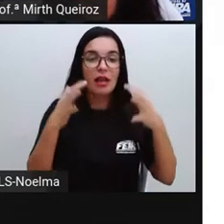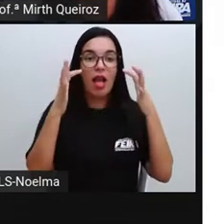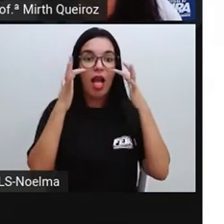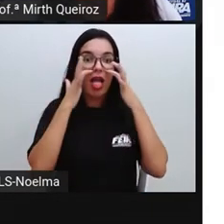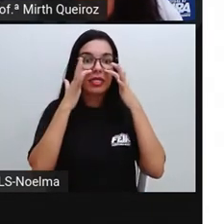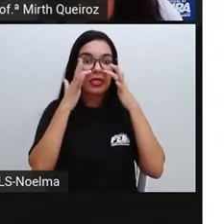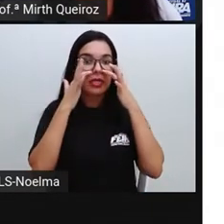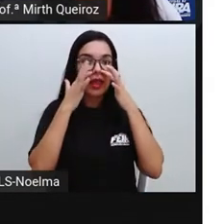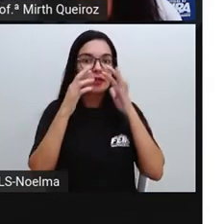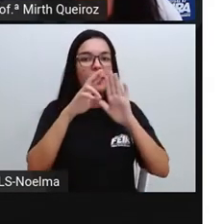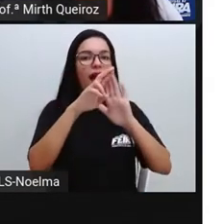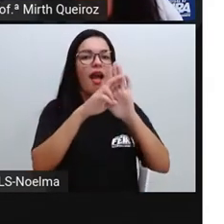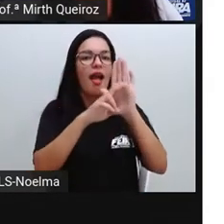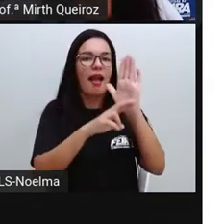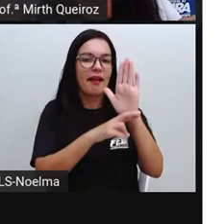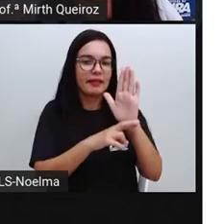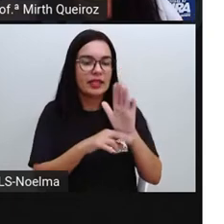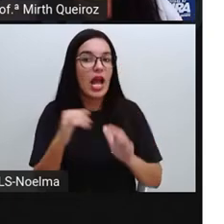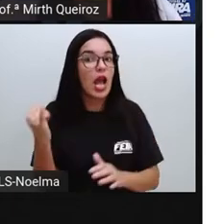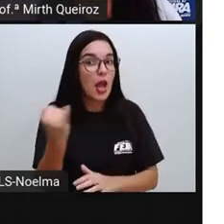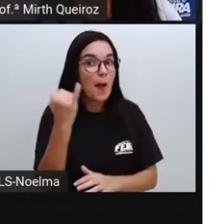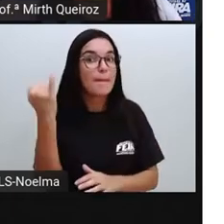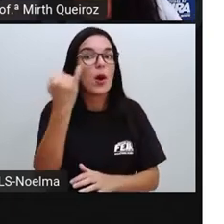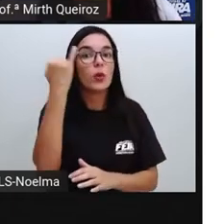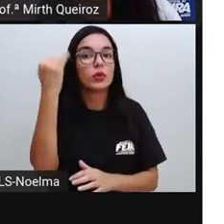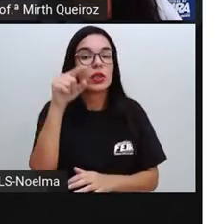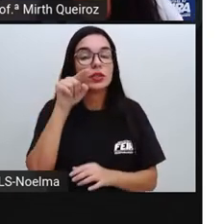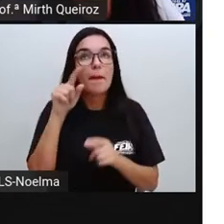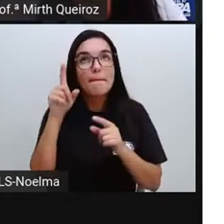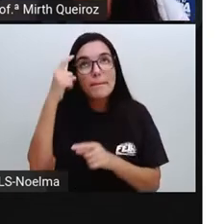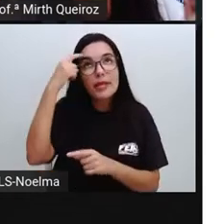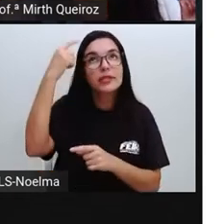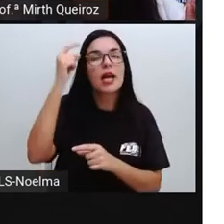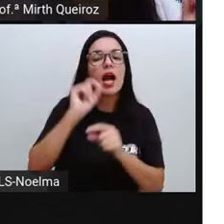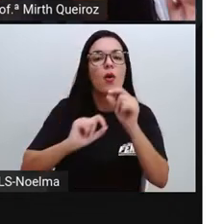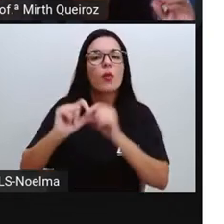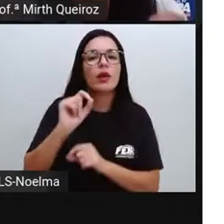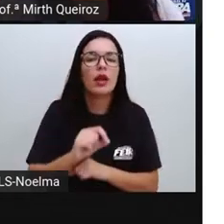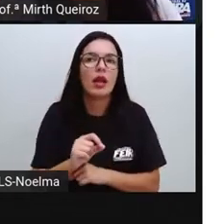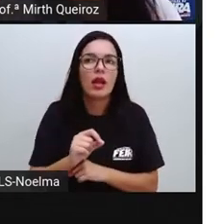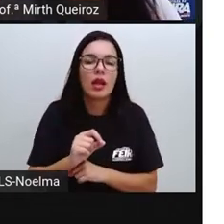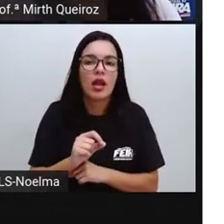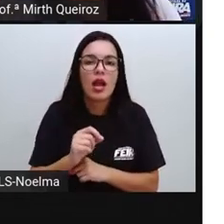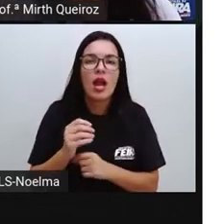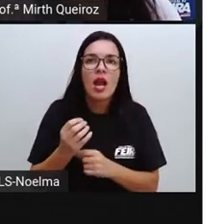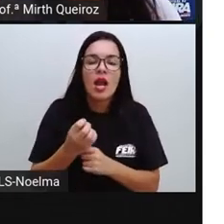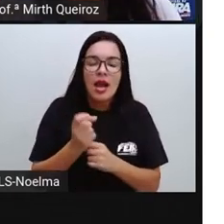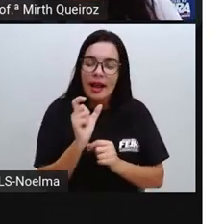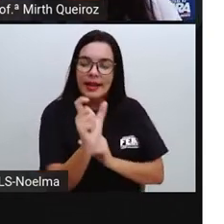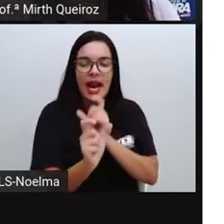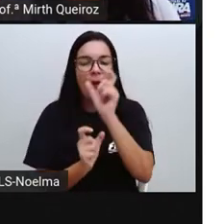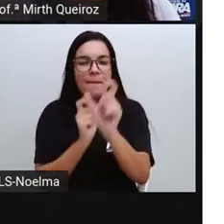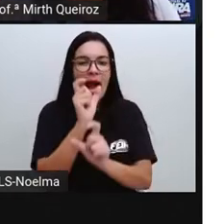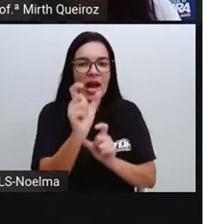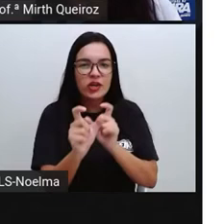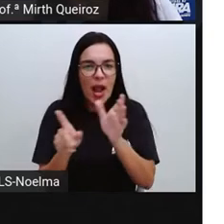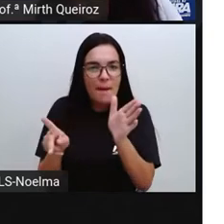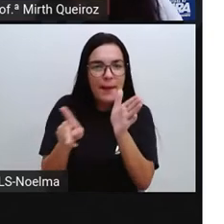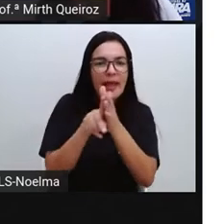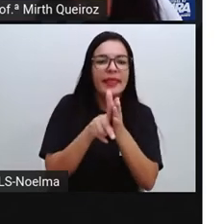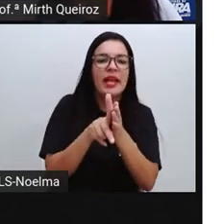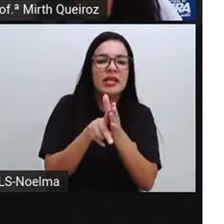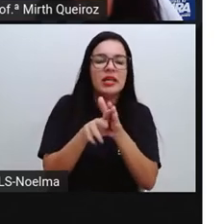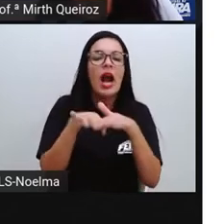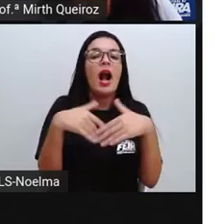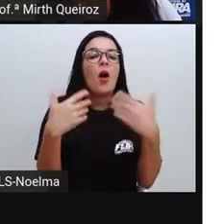aí às regras. É importante a gente pensar em qual a classe gramatical que essa palavra, ela